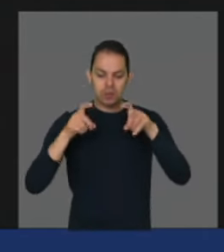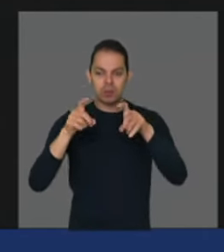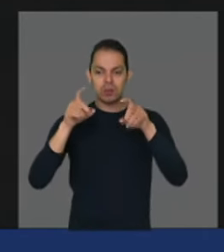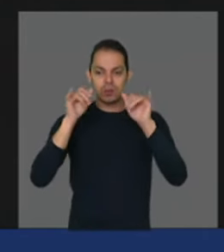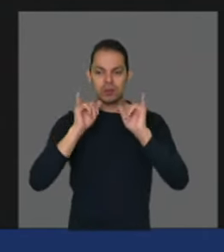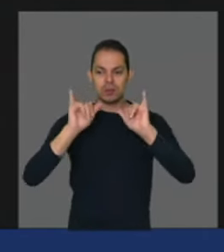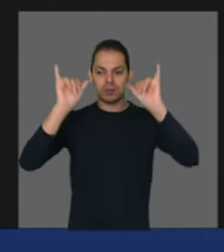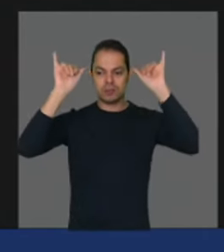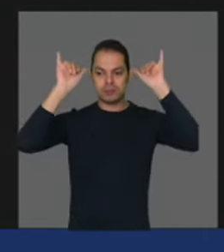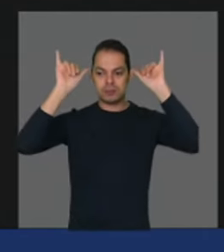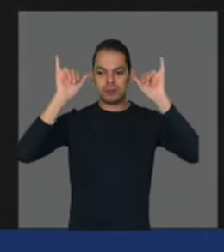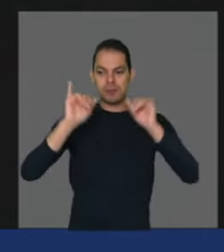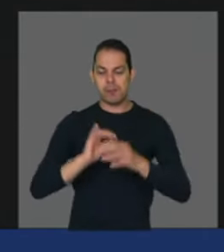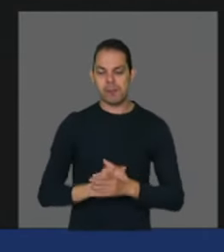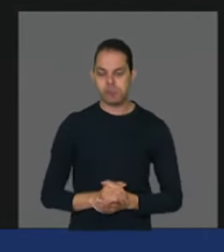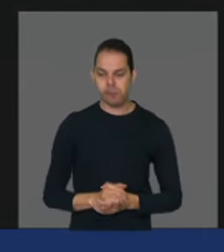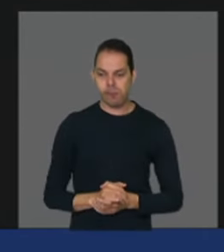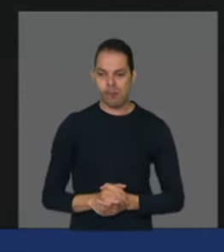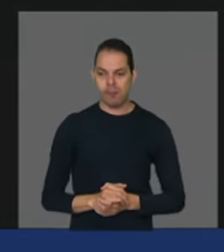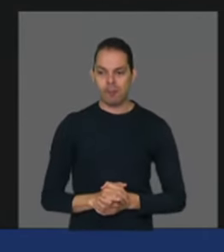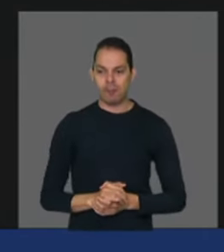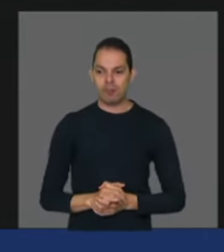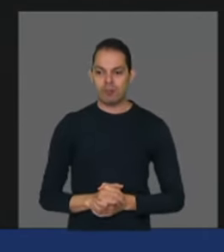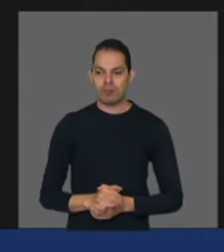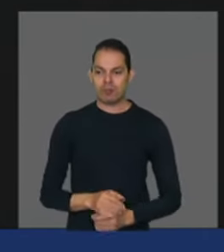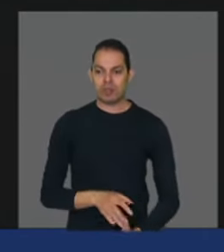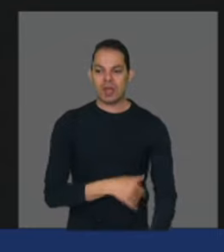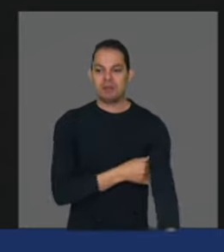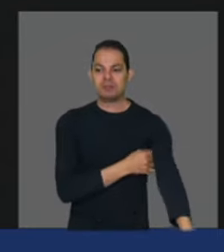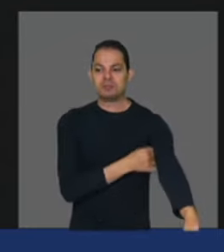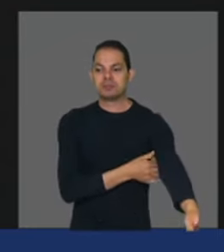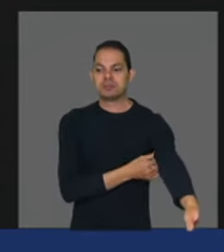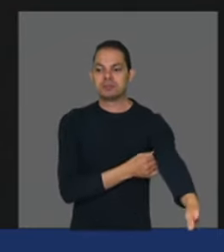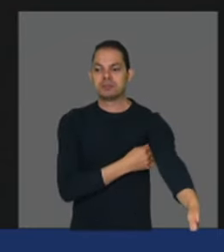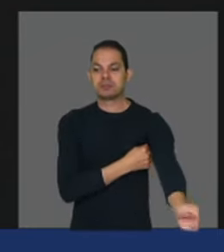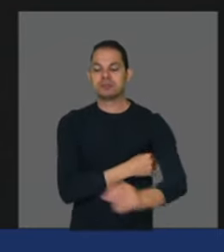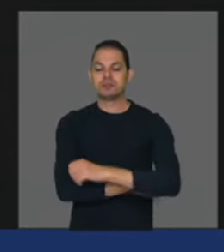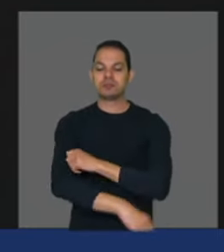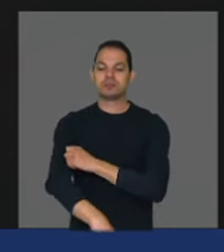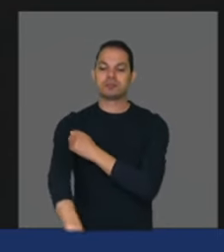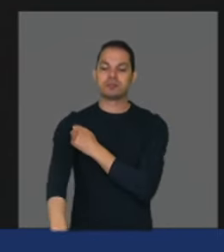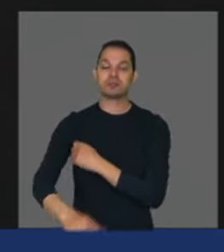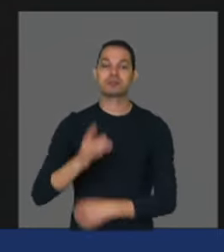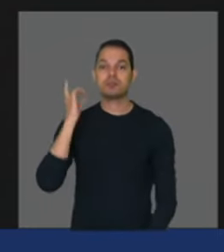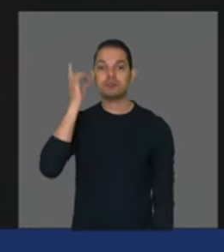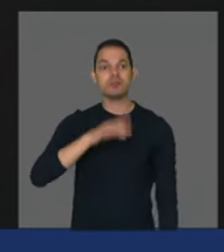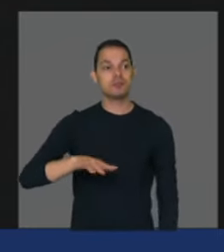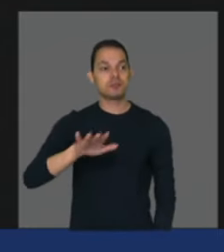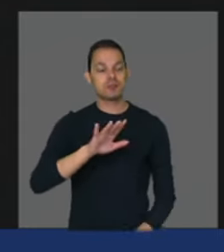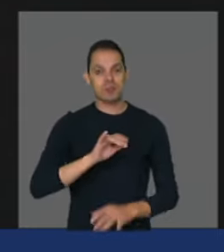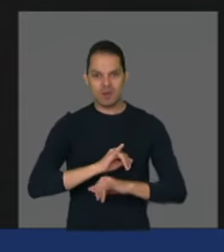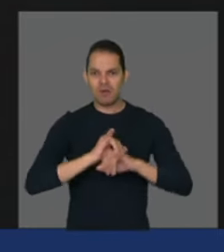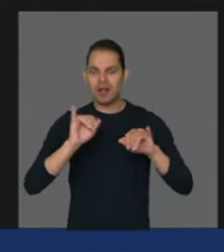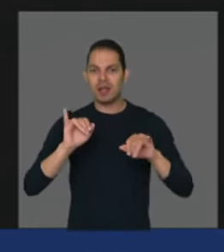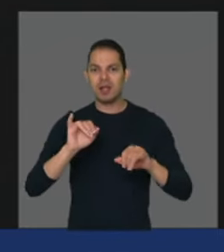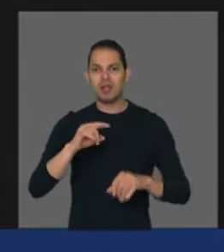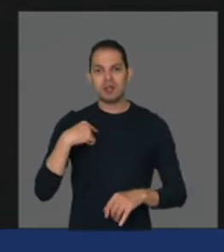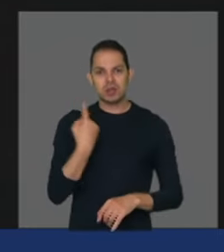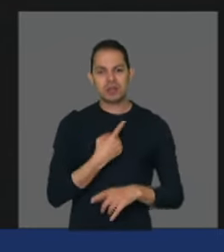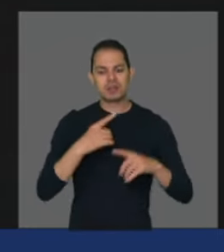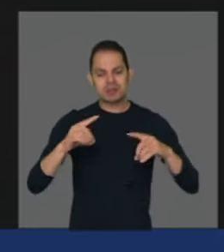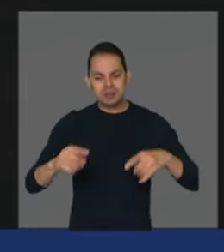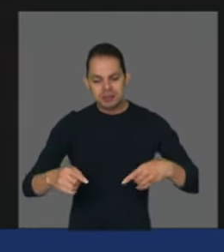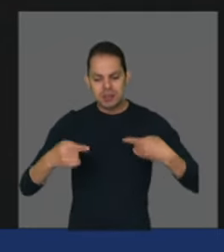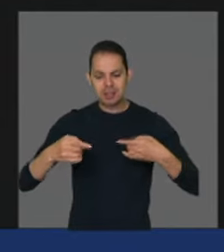quero dizer senhores deputados deputadas que o grande desafio que nós temos pela frente é